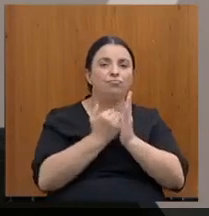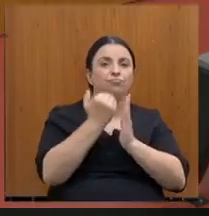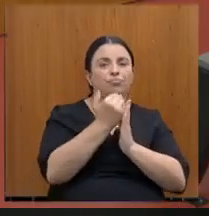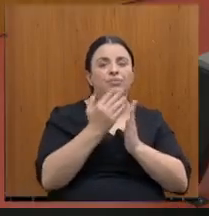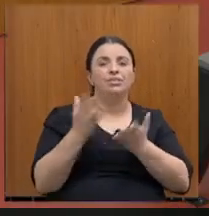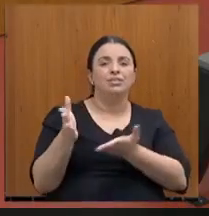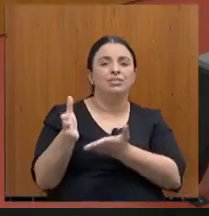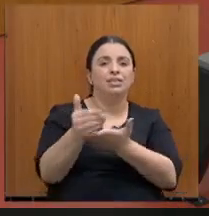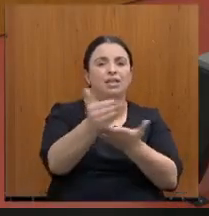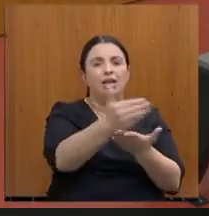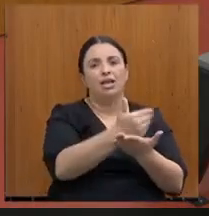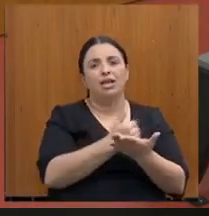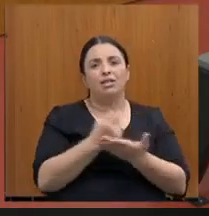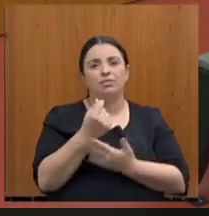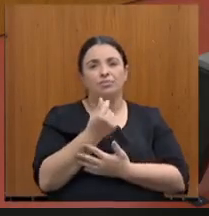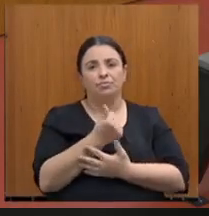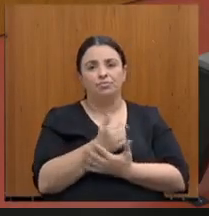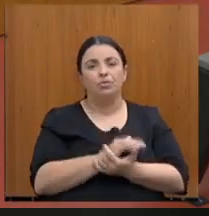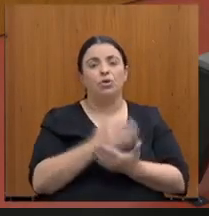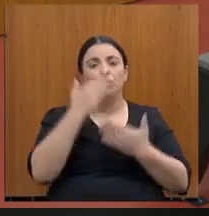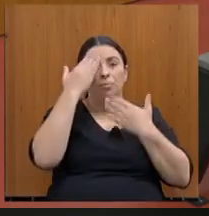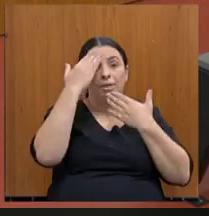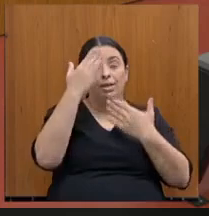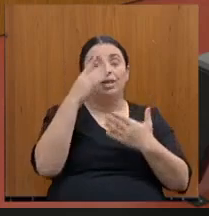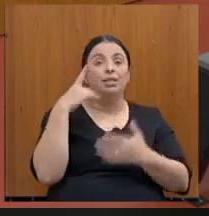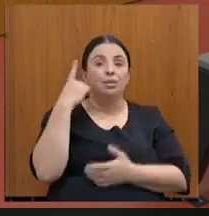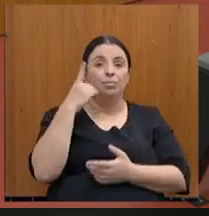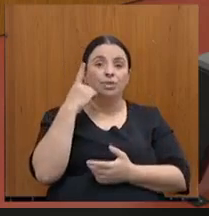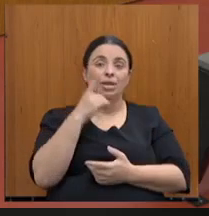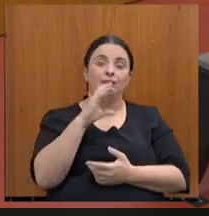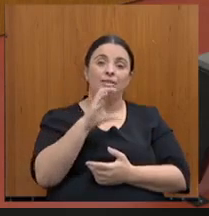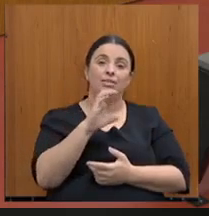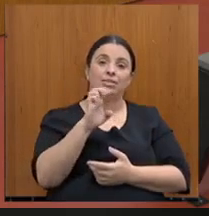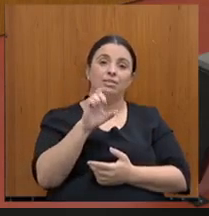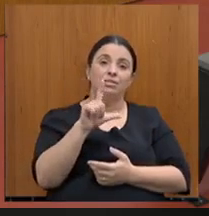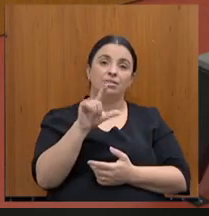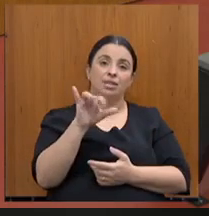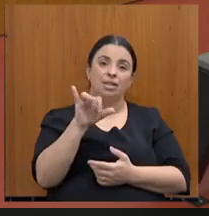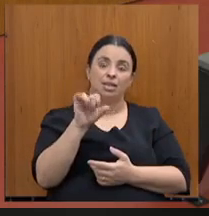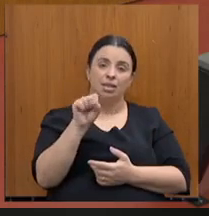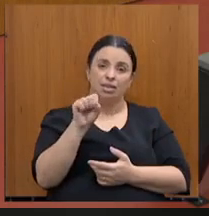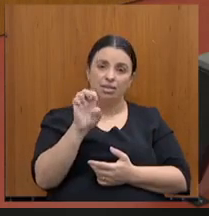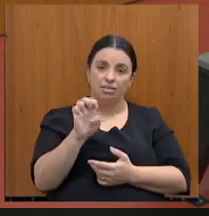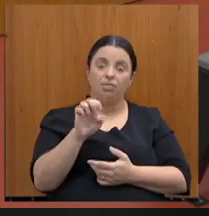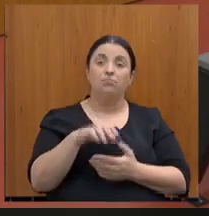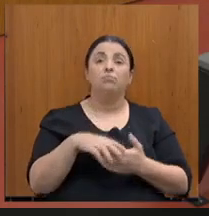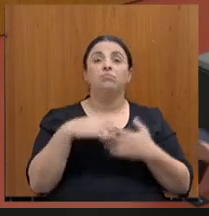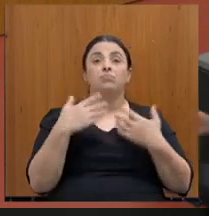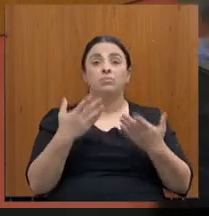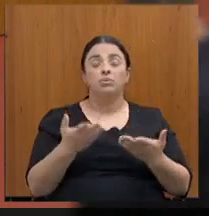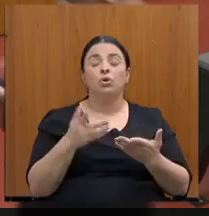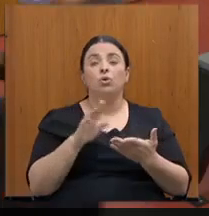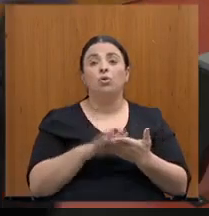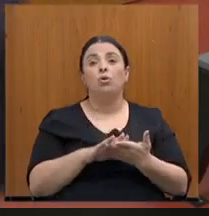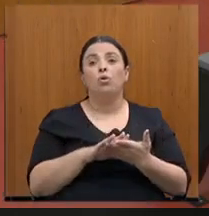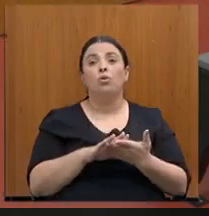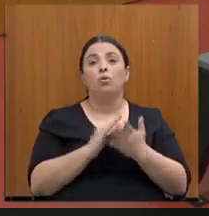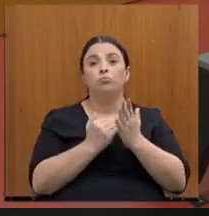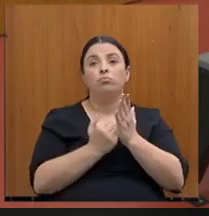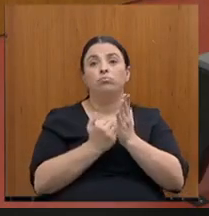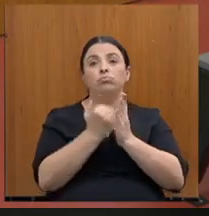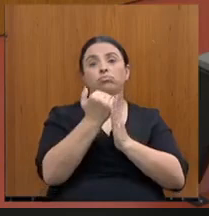Obrigado, deputada. Você diz, Laviola. Com relação ao aumento de arrecadação, como eu falei,